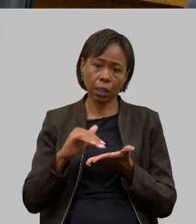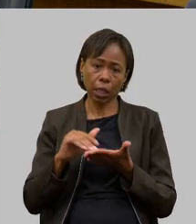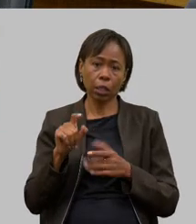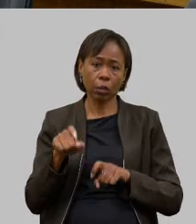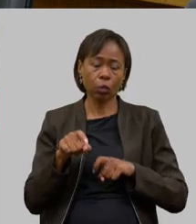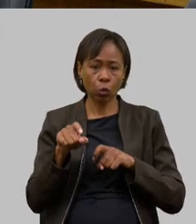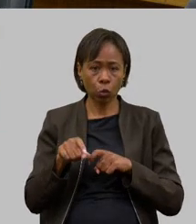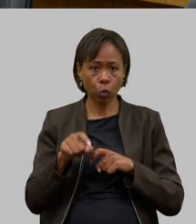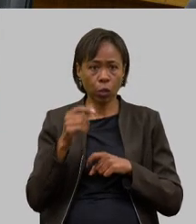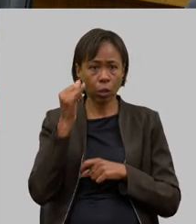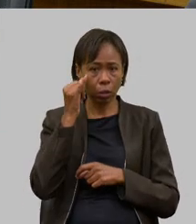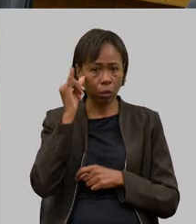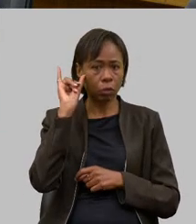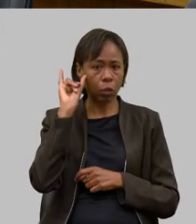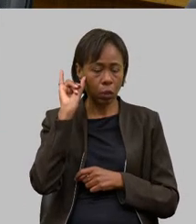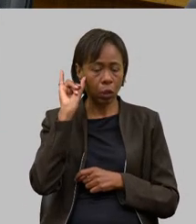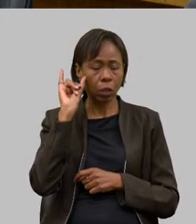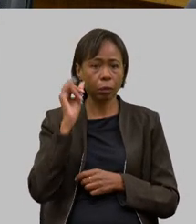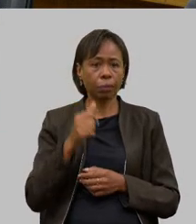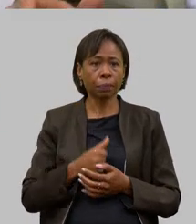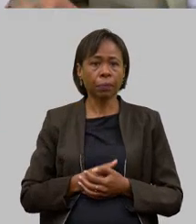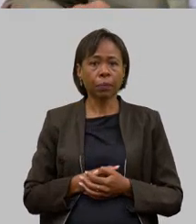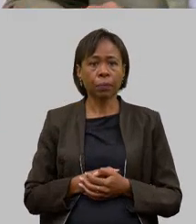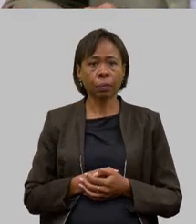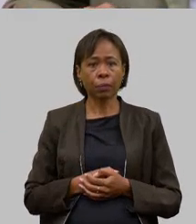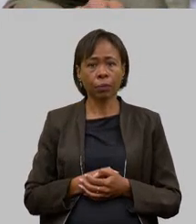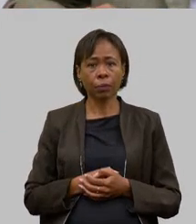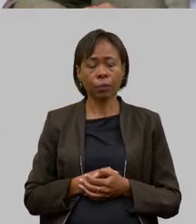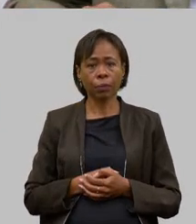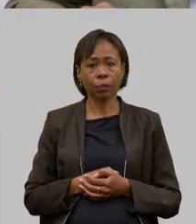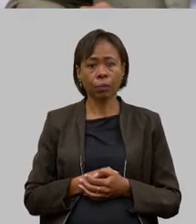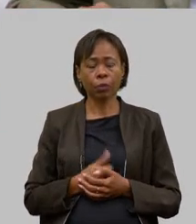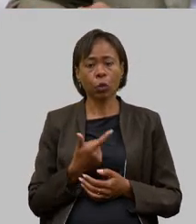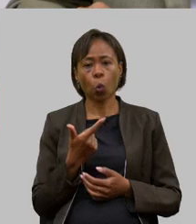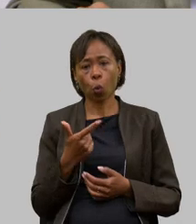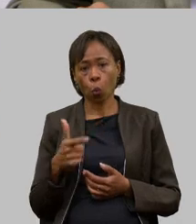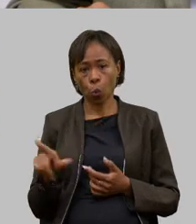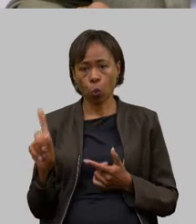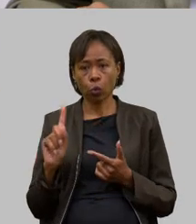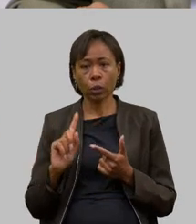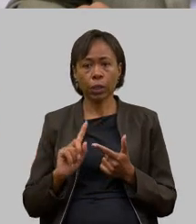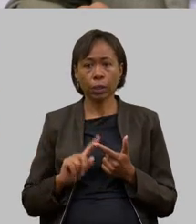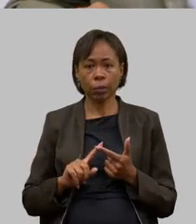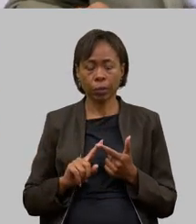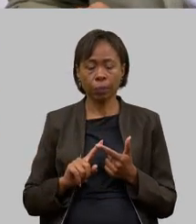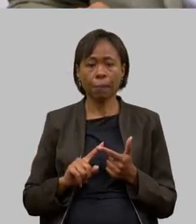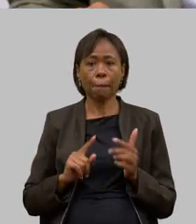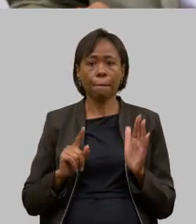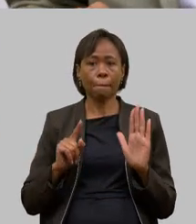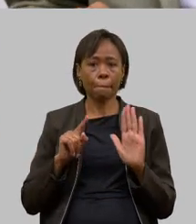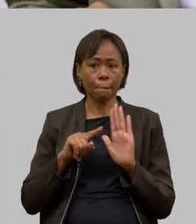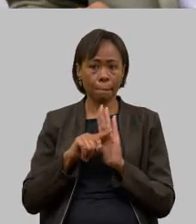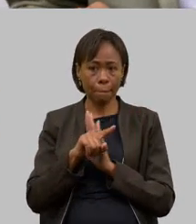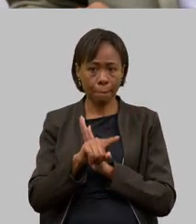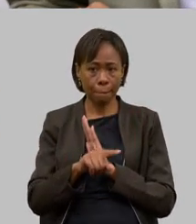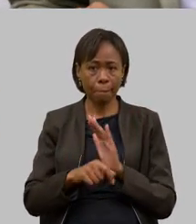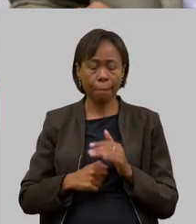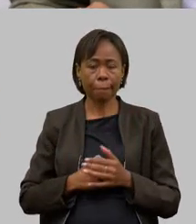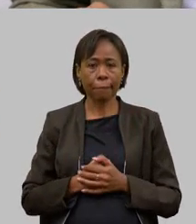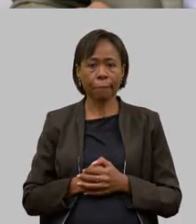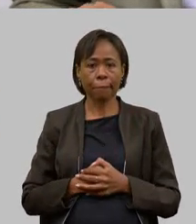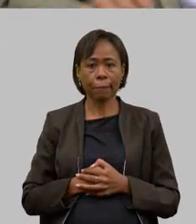pecuária e abastecimento uma outra questão também secretário